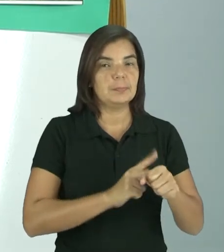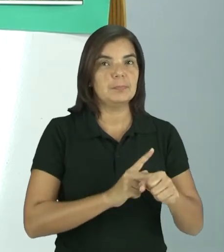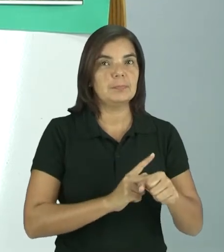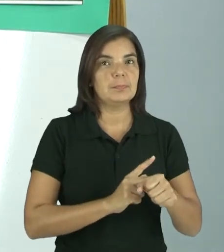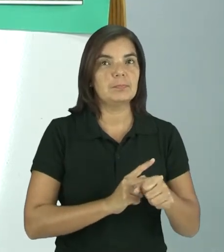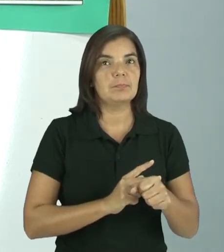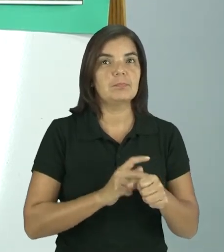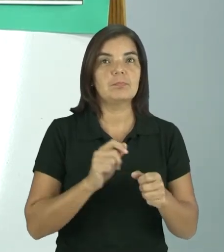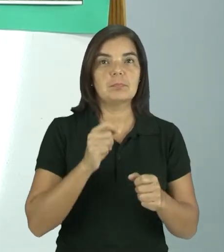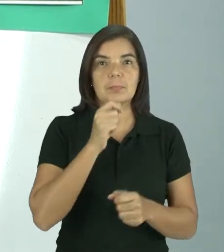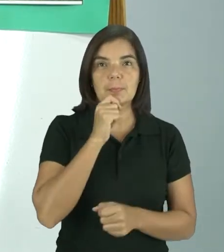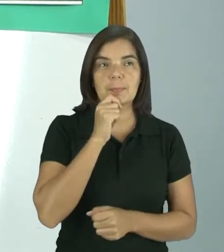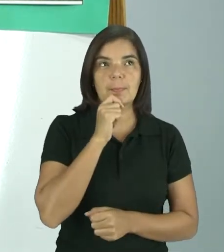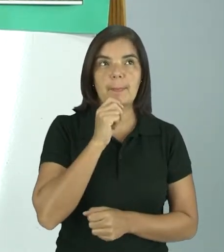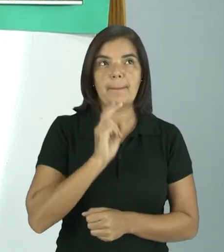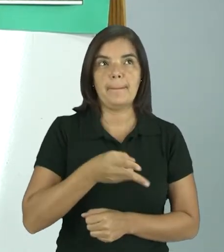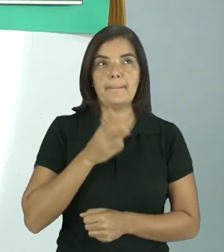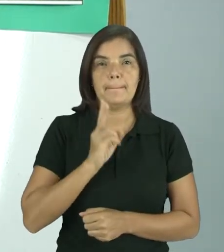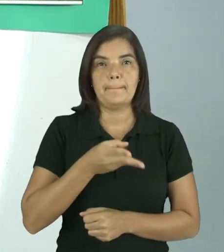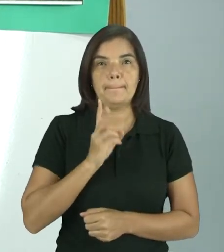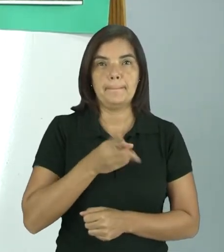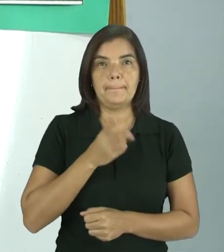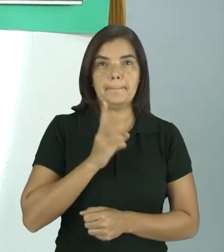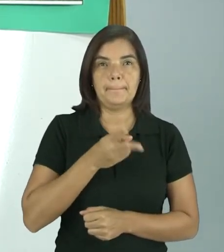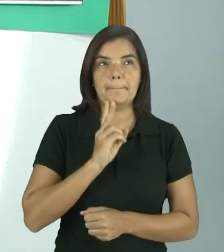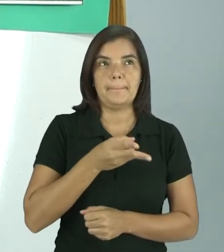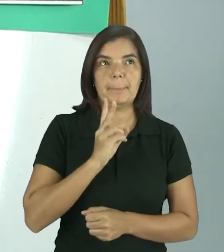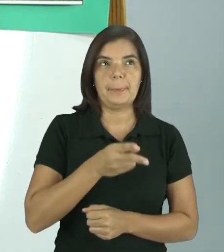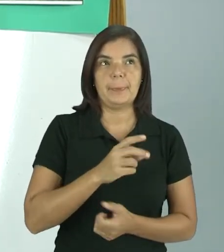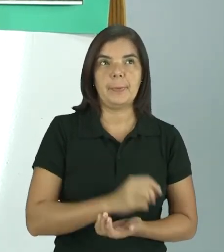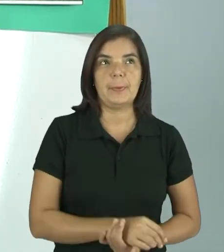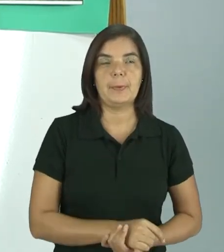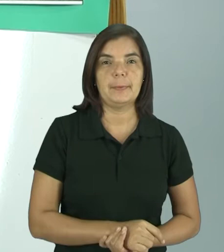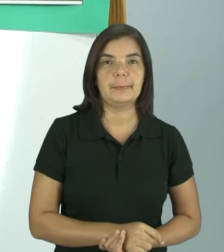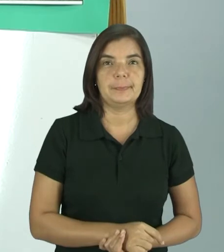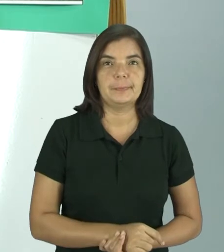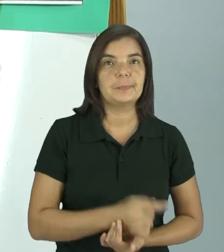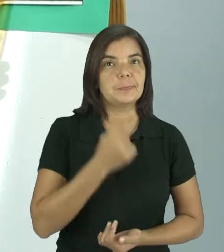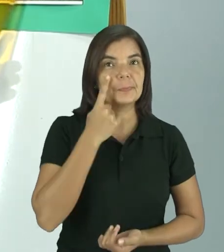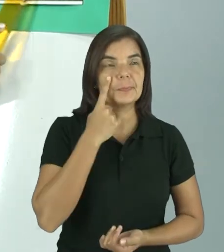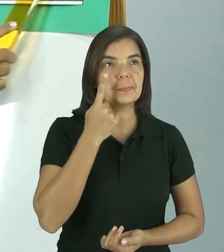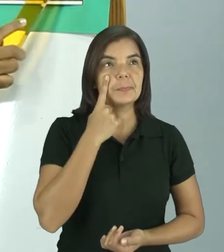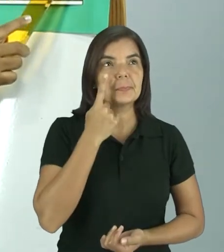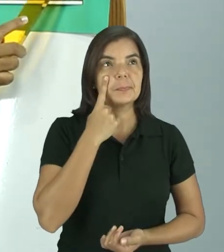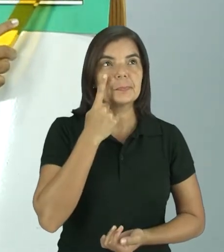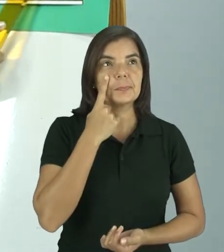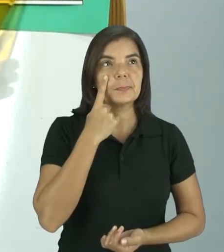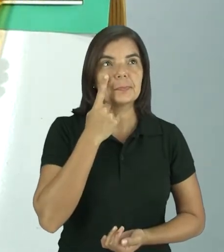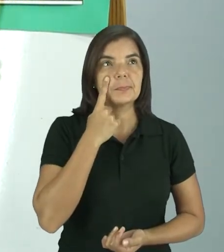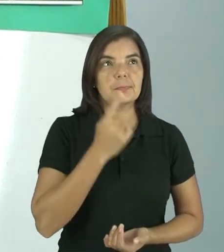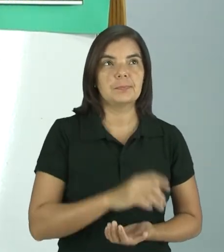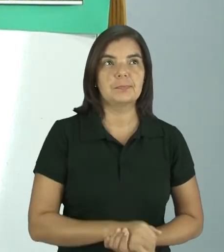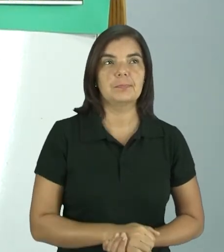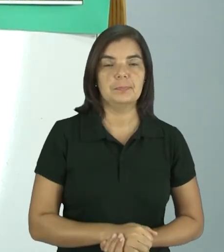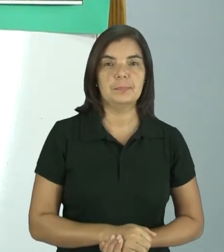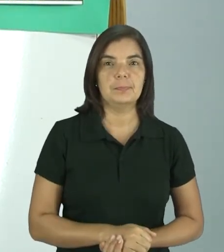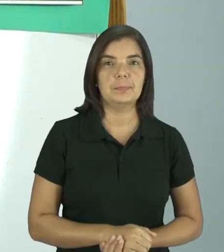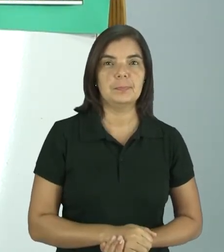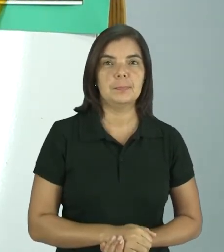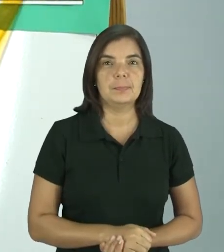Ainda permanecem a mesma. Olha aqui, ó. Olhem só. Observem. Essa parte aqui.